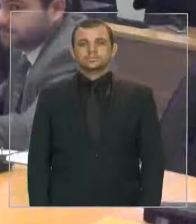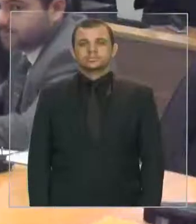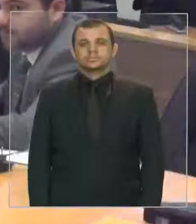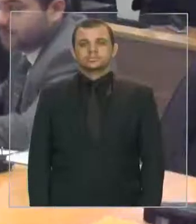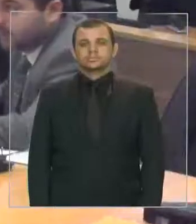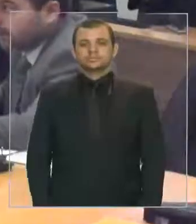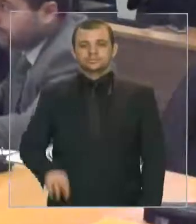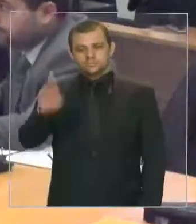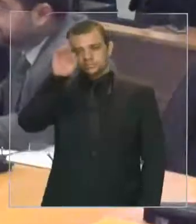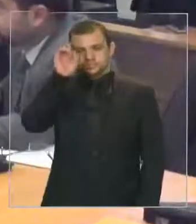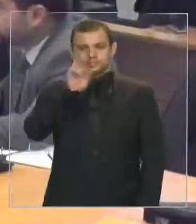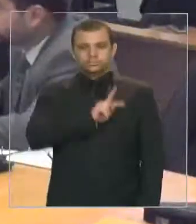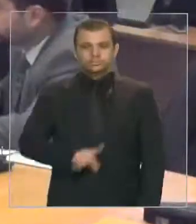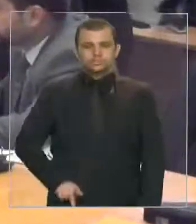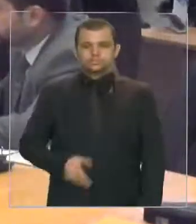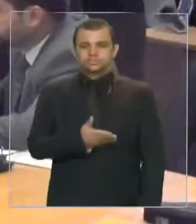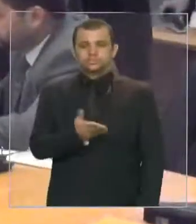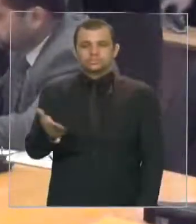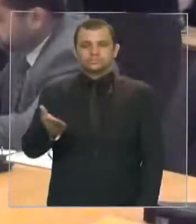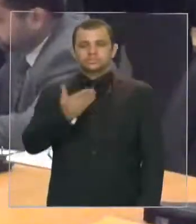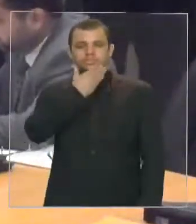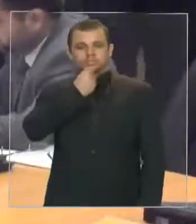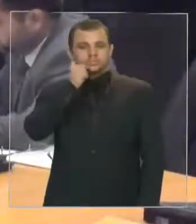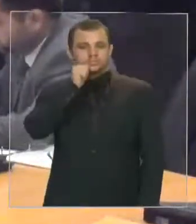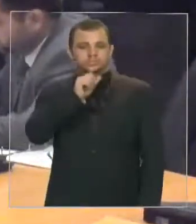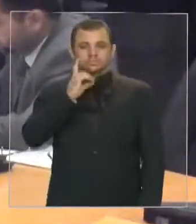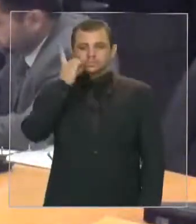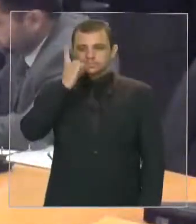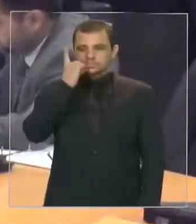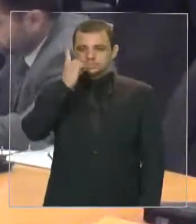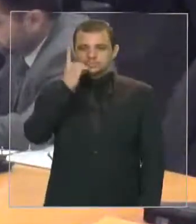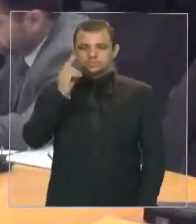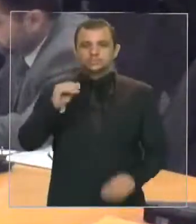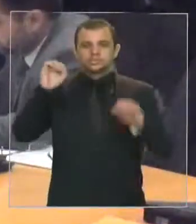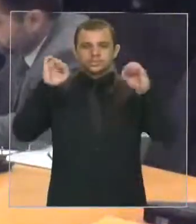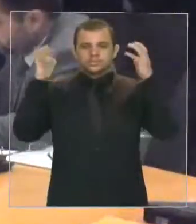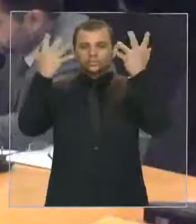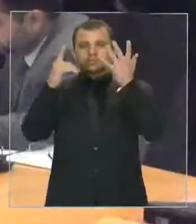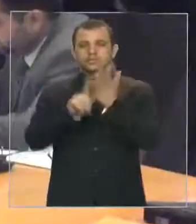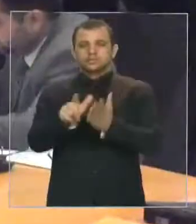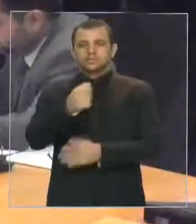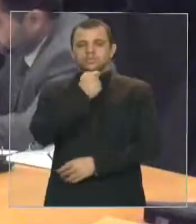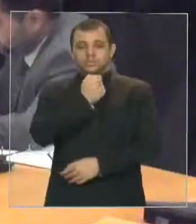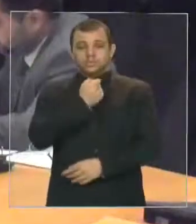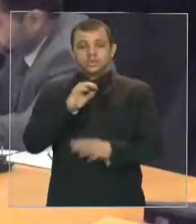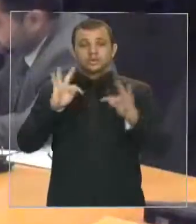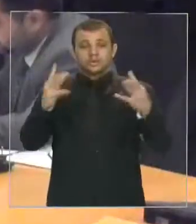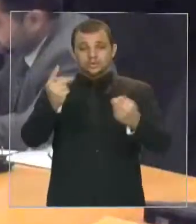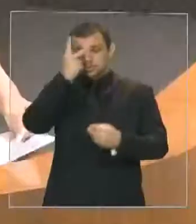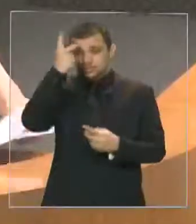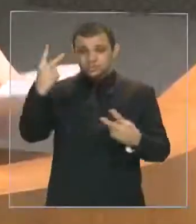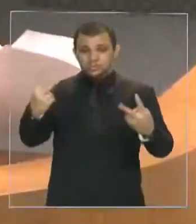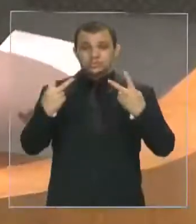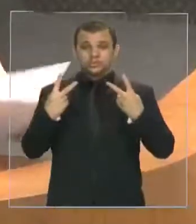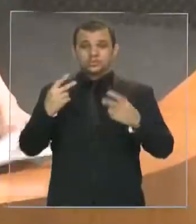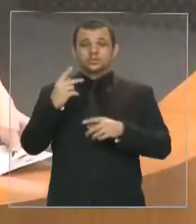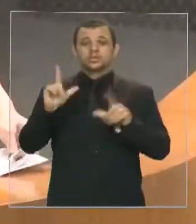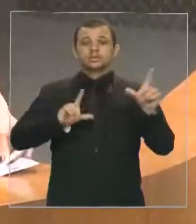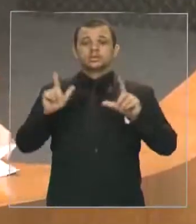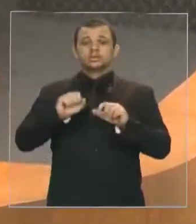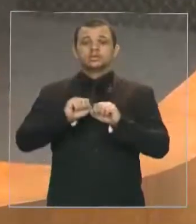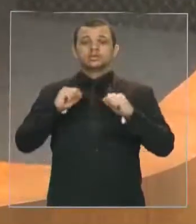Senhor presidente, senhoras deputadas, senhores deputados, galeria, imprensa, todos que nos assistem através da TV Assembleia.